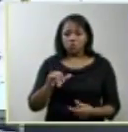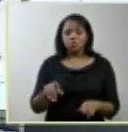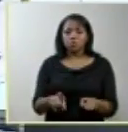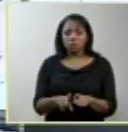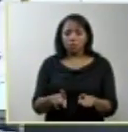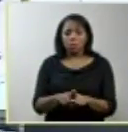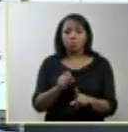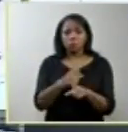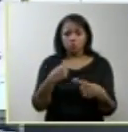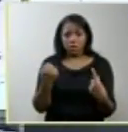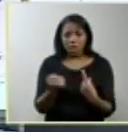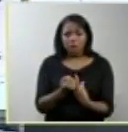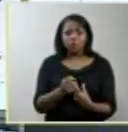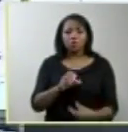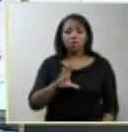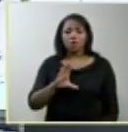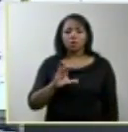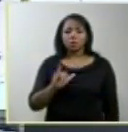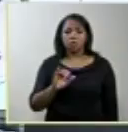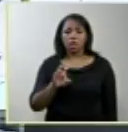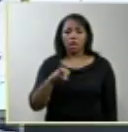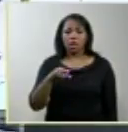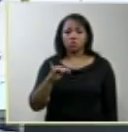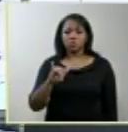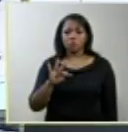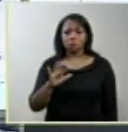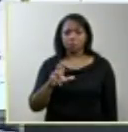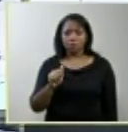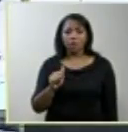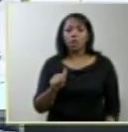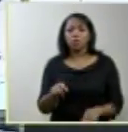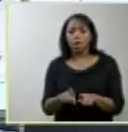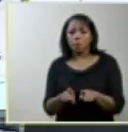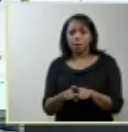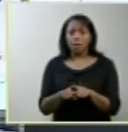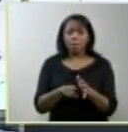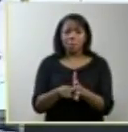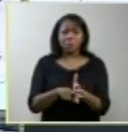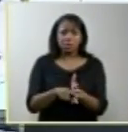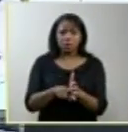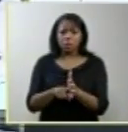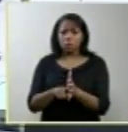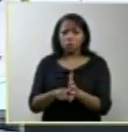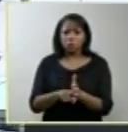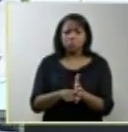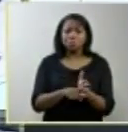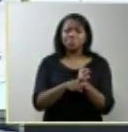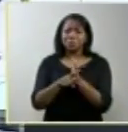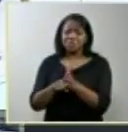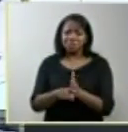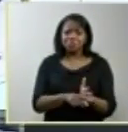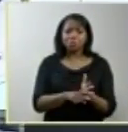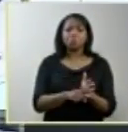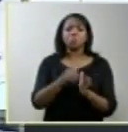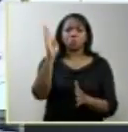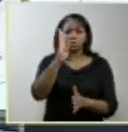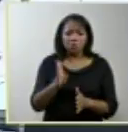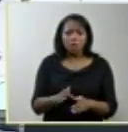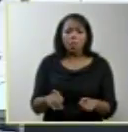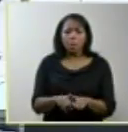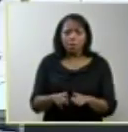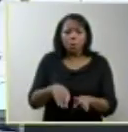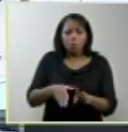sociedades científicas como a SBPC que são os principais pesquisadores e cientistas do Brasil Conselho Federal de